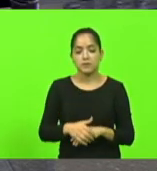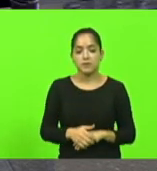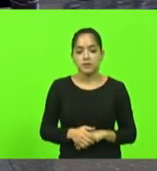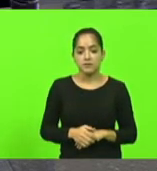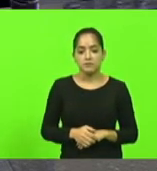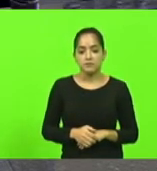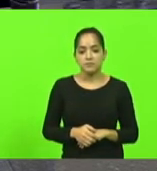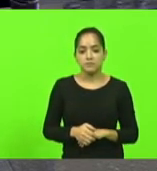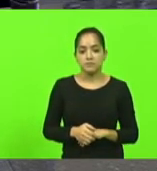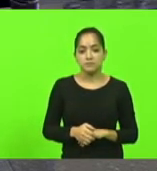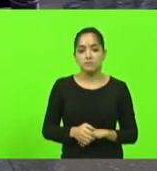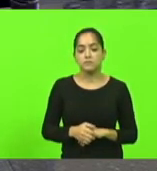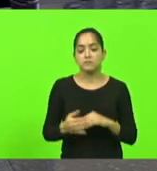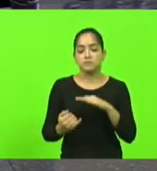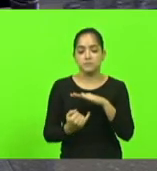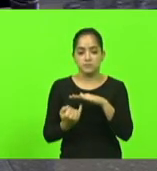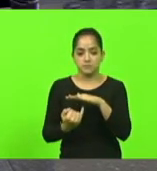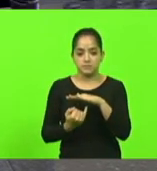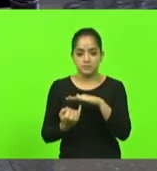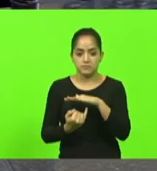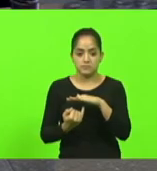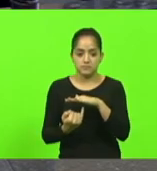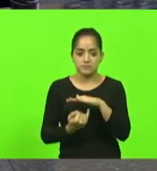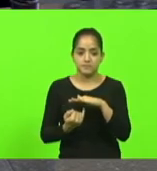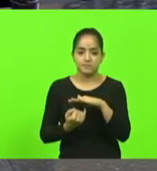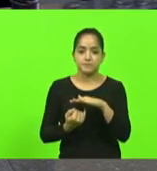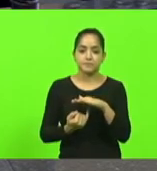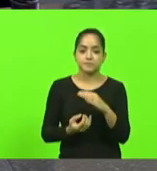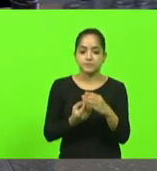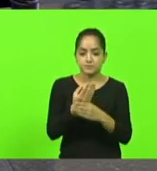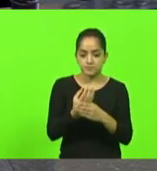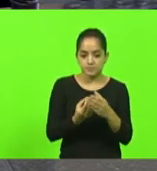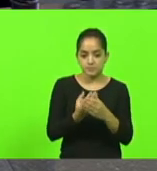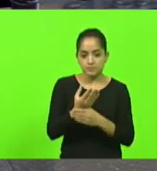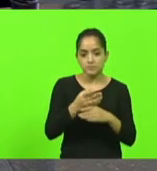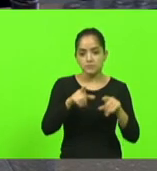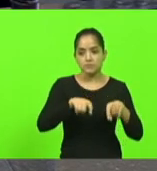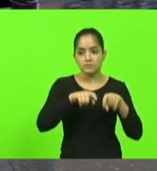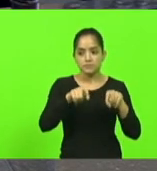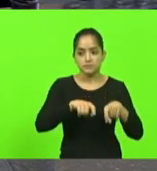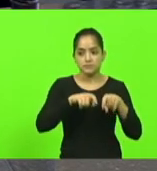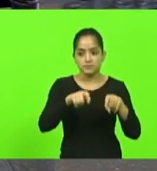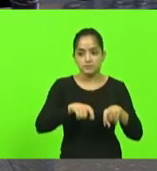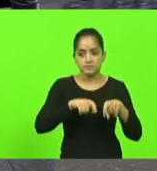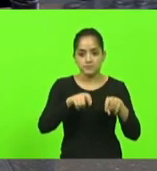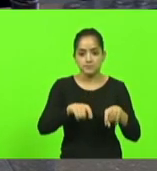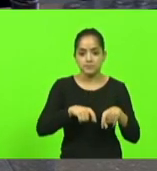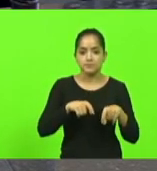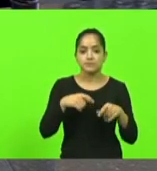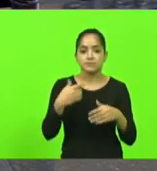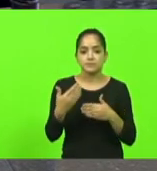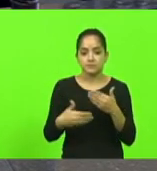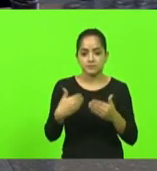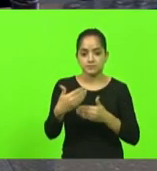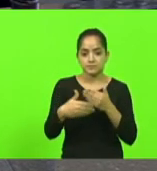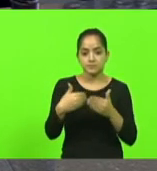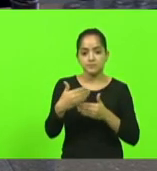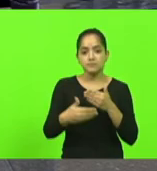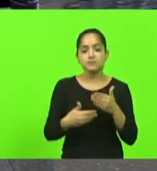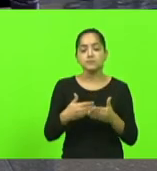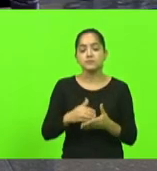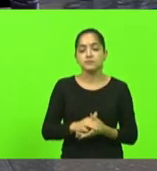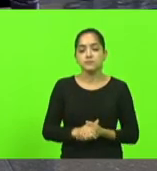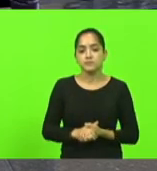a indústria ou a produção agrícola aquilo que for é que ela possa que ela possa funcionar